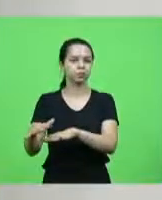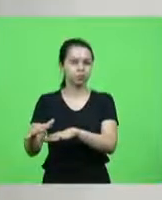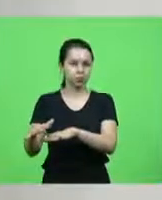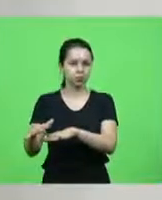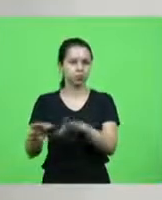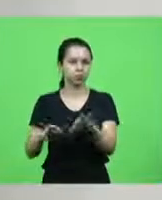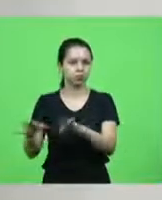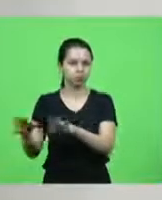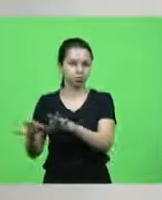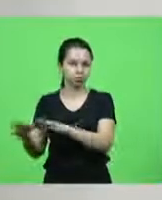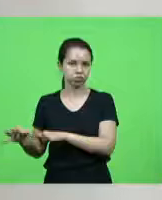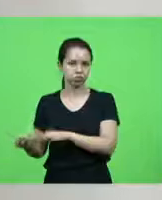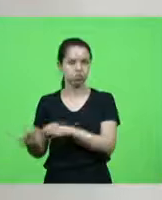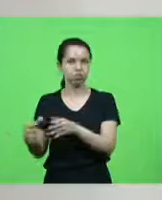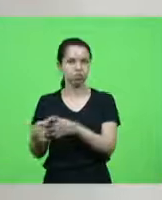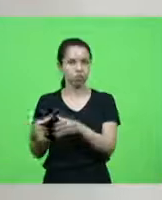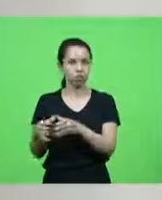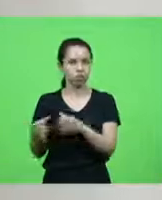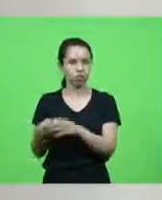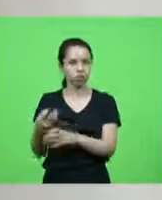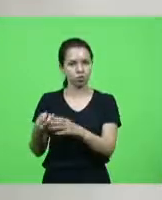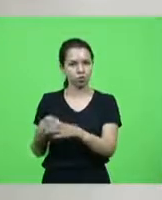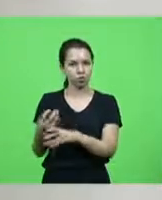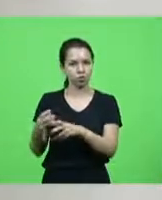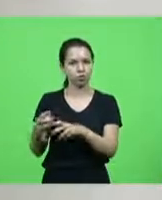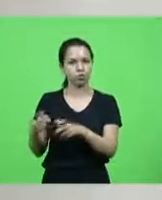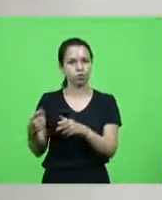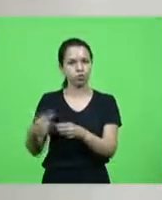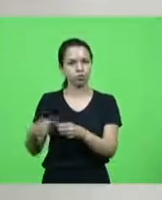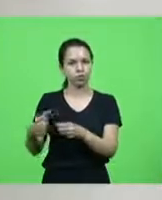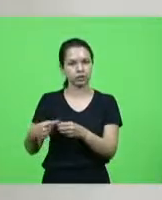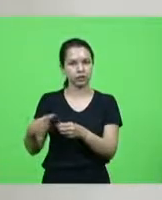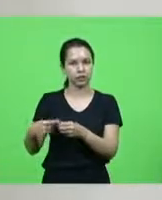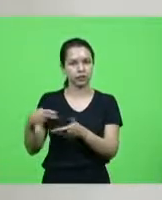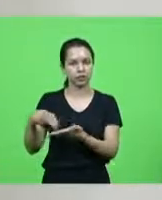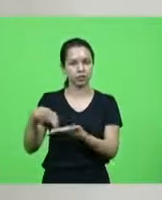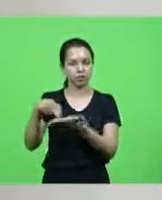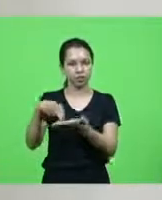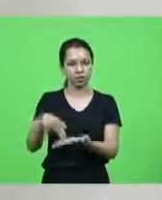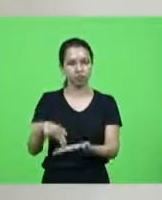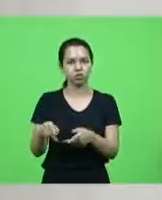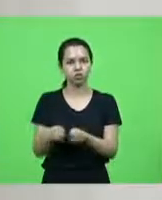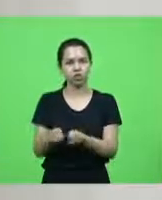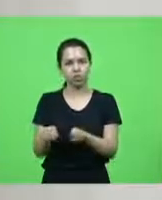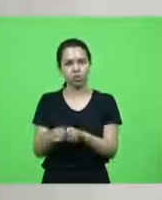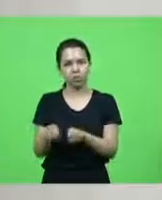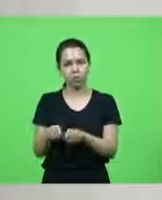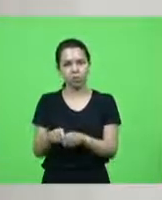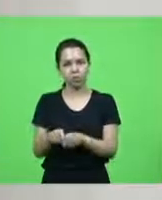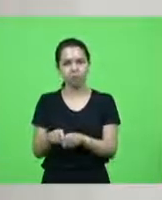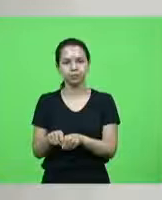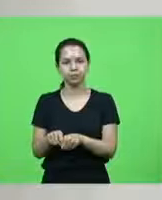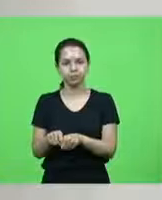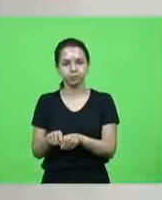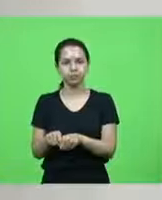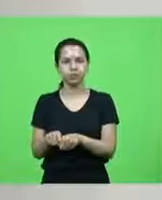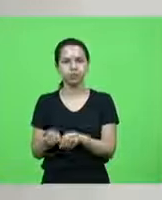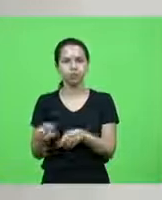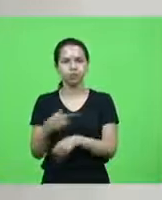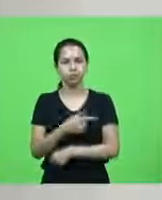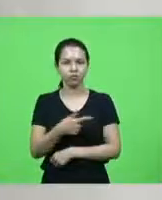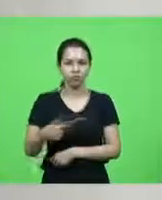faz parte do setor produtivo o município de navegantes e o próprio governo do estado hoje discute